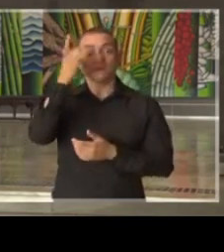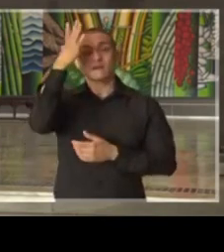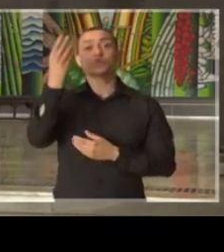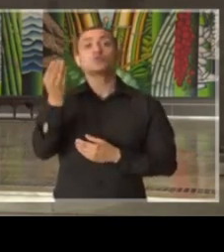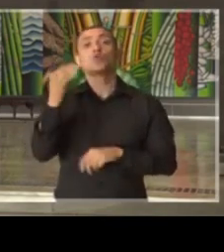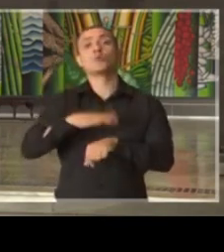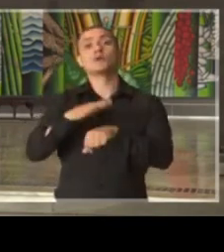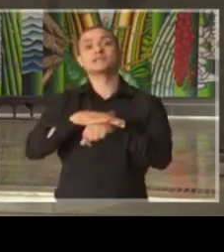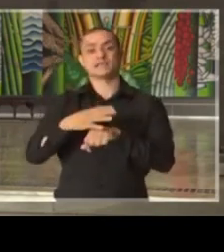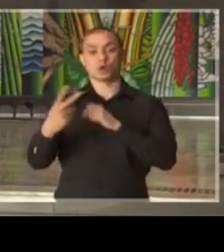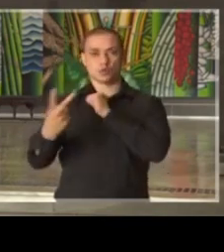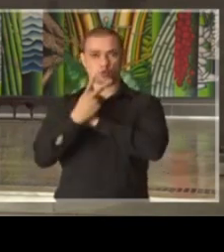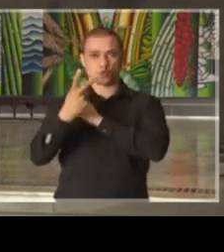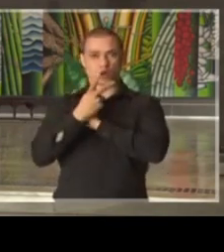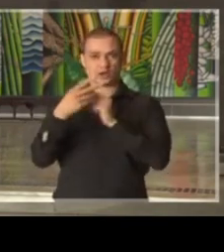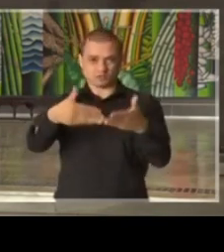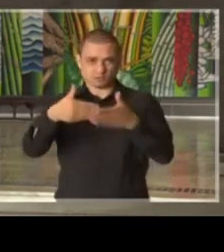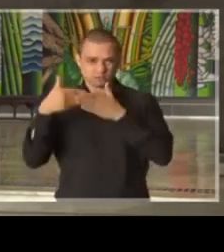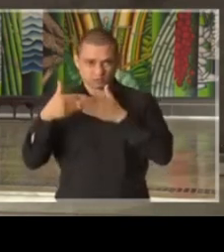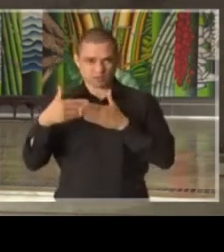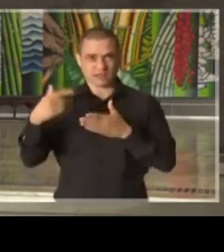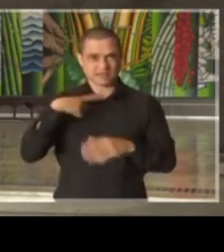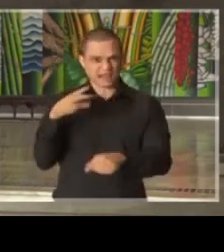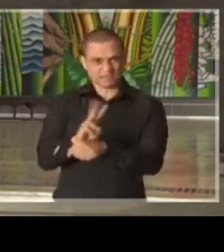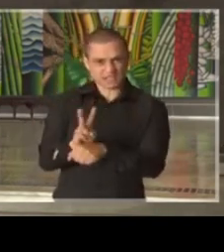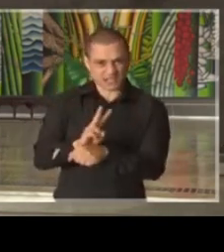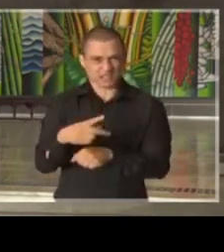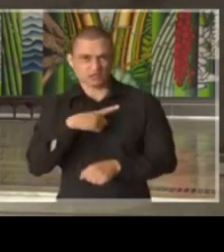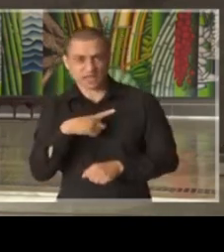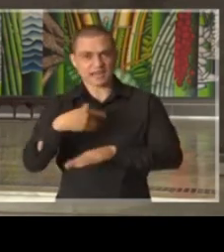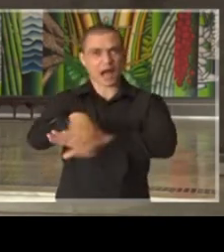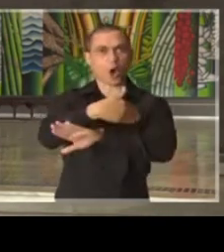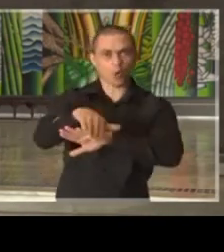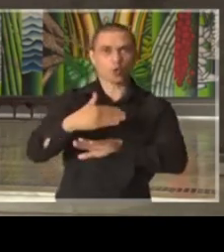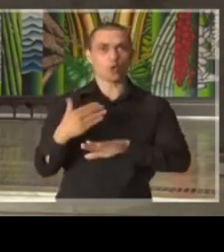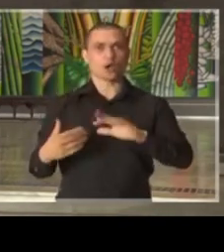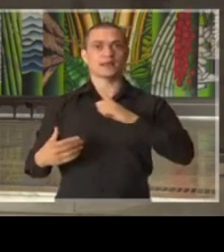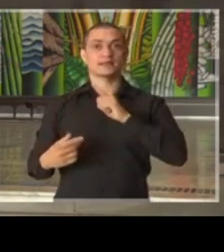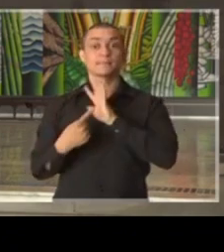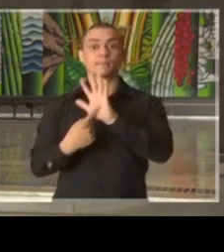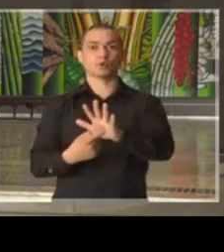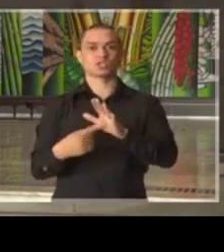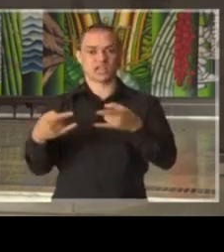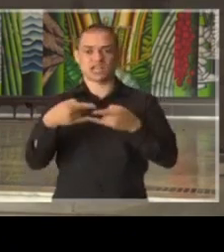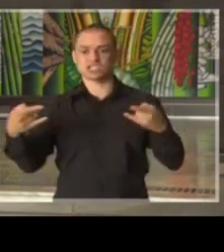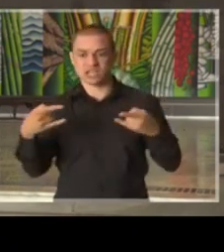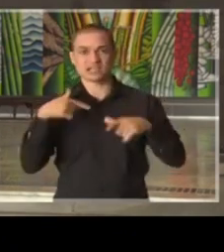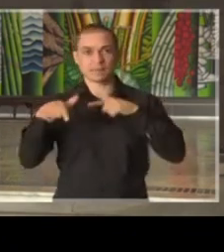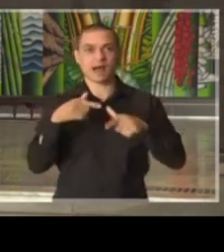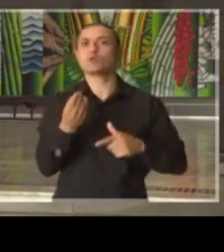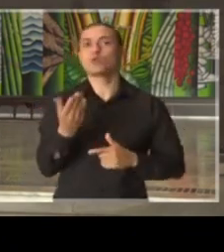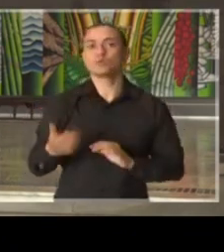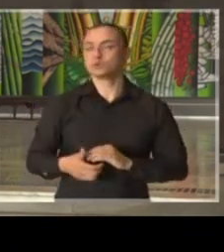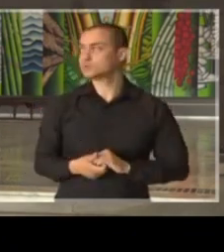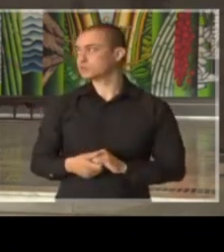ser esse resguardo da quarentena. Vai ter fiscalização para quem está na rua, vai ter que apresentar contra-cheque, como que vai ocorrer?